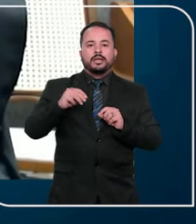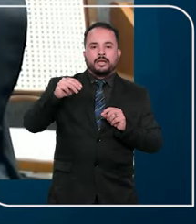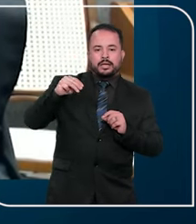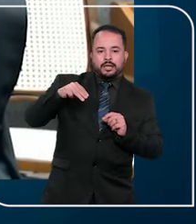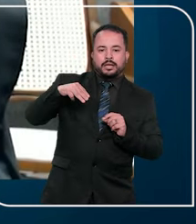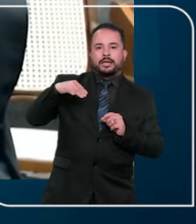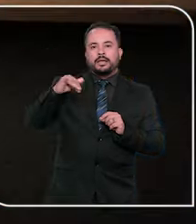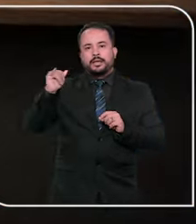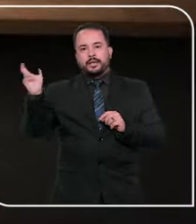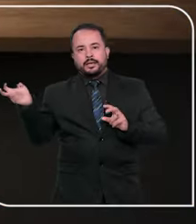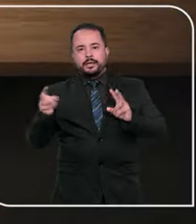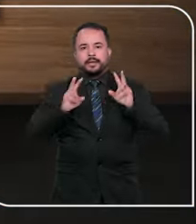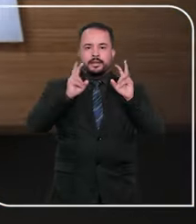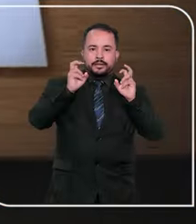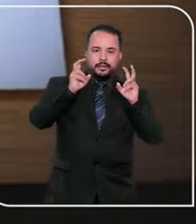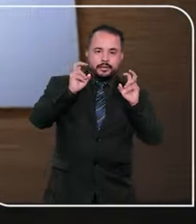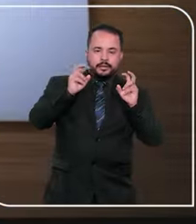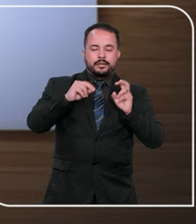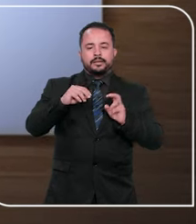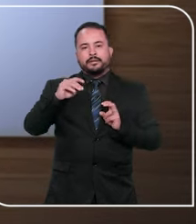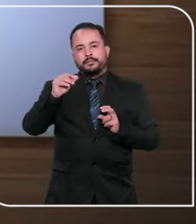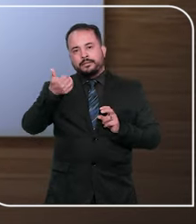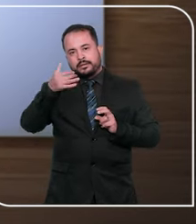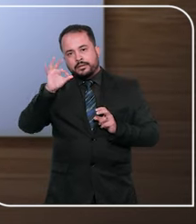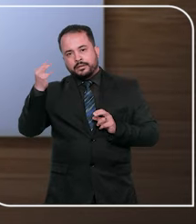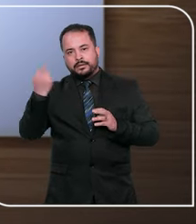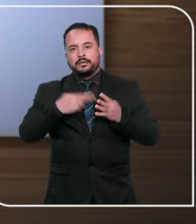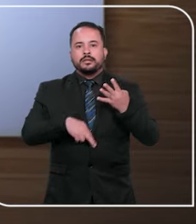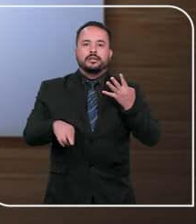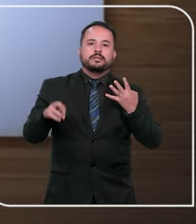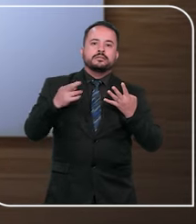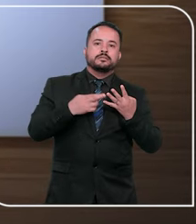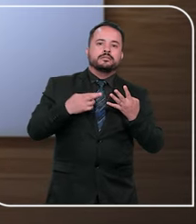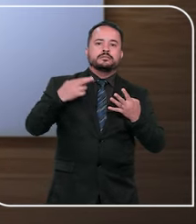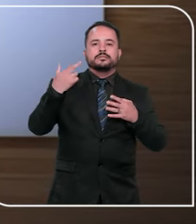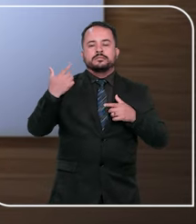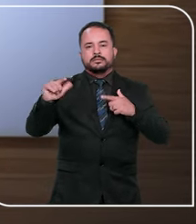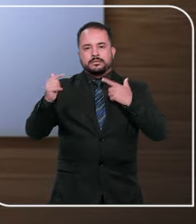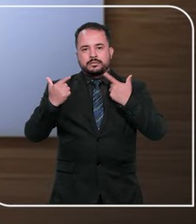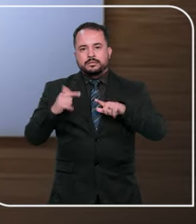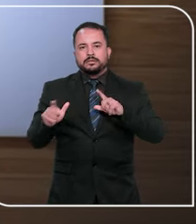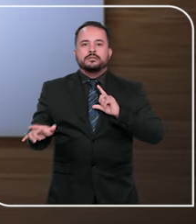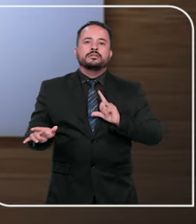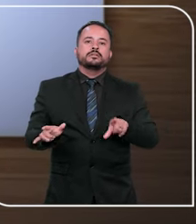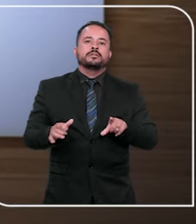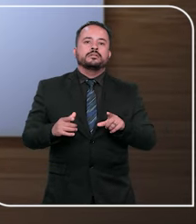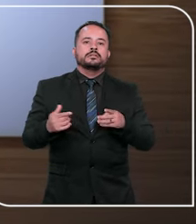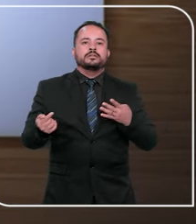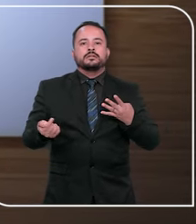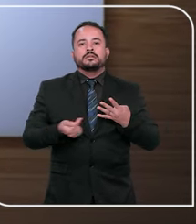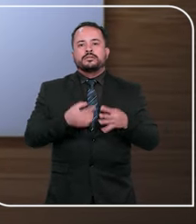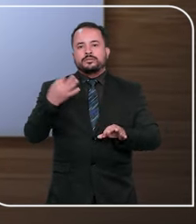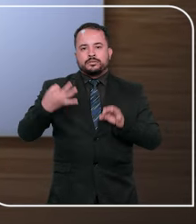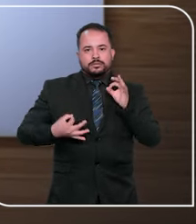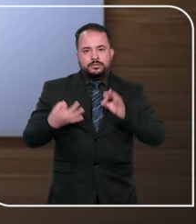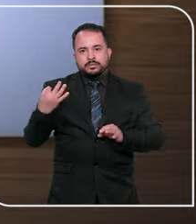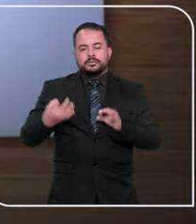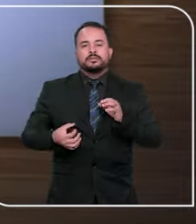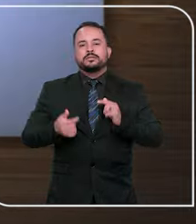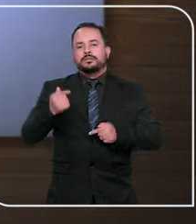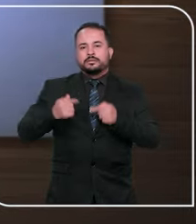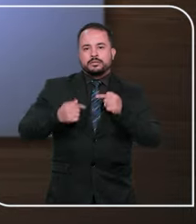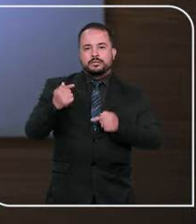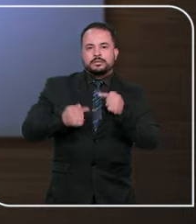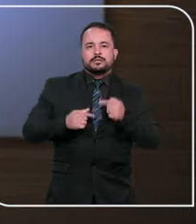eventuais amicicuri no tema 1.261 dos recursos repetitivos. A questão submetida a